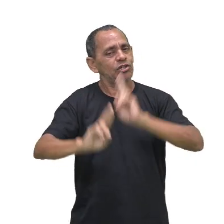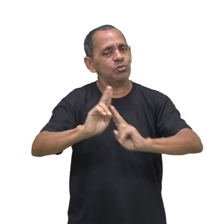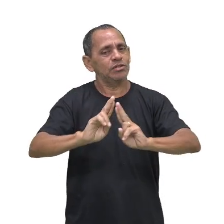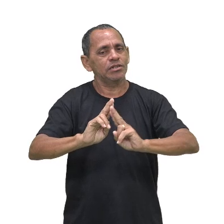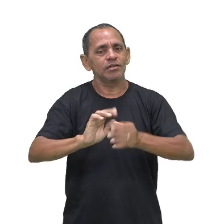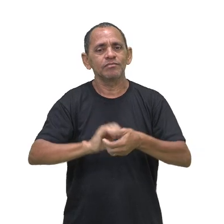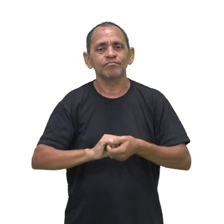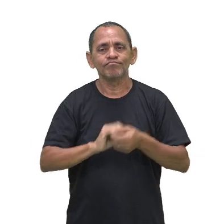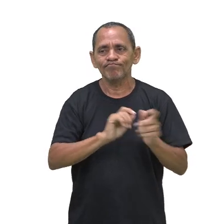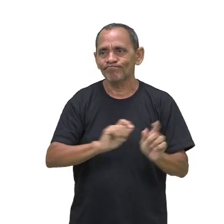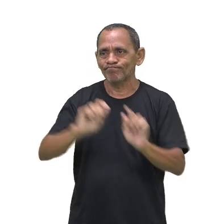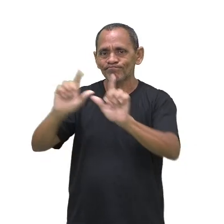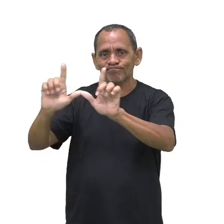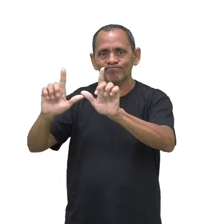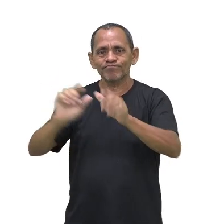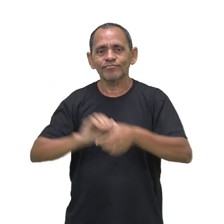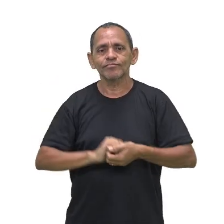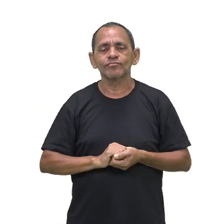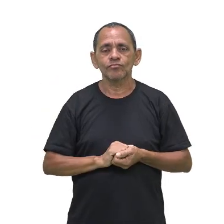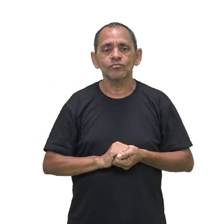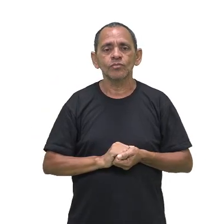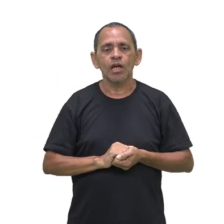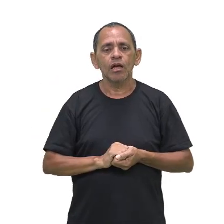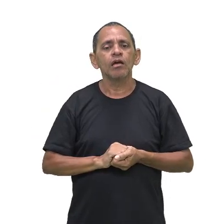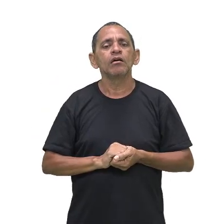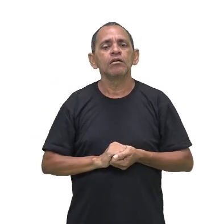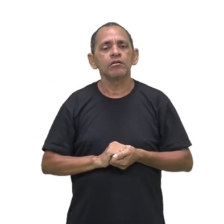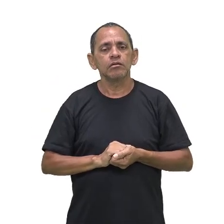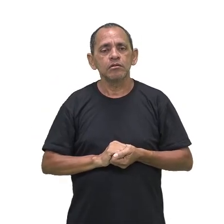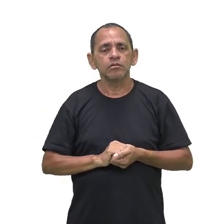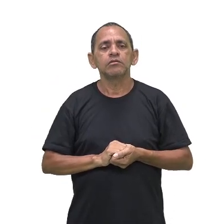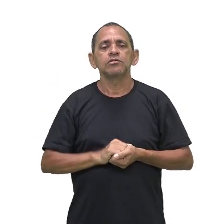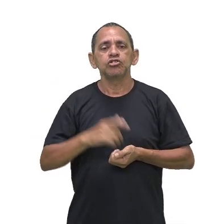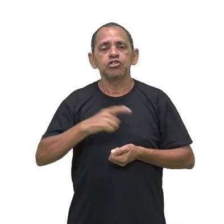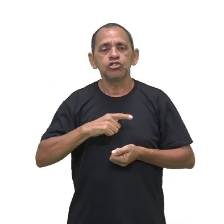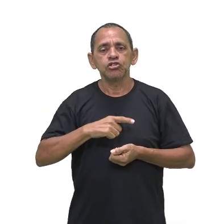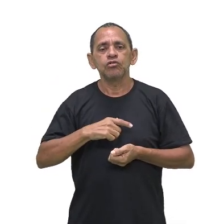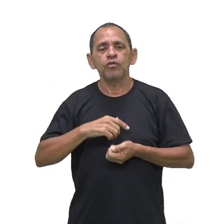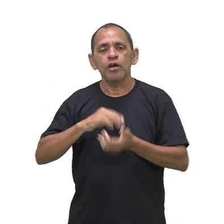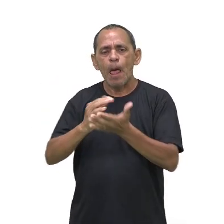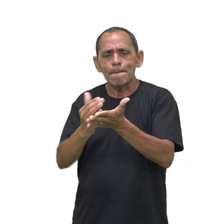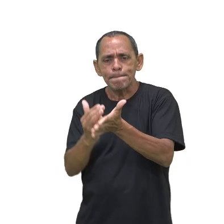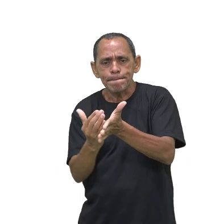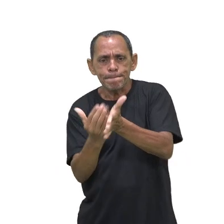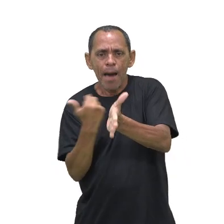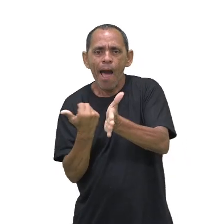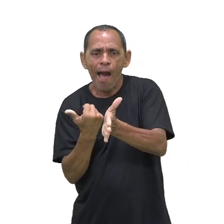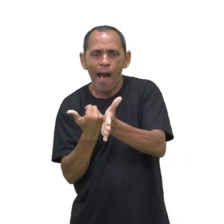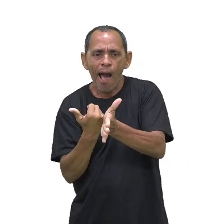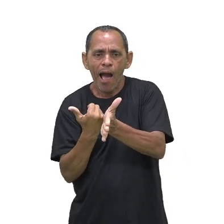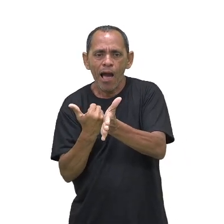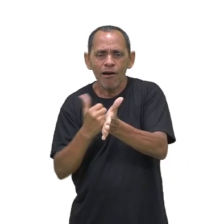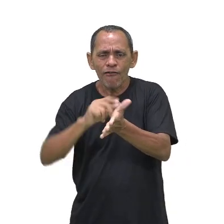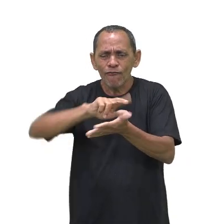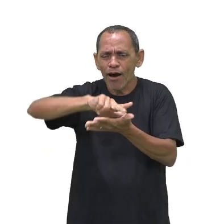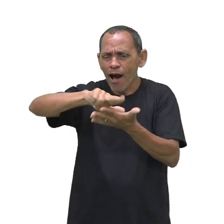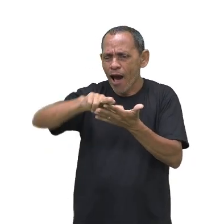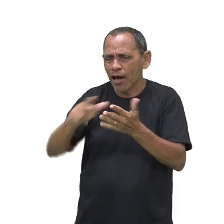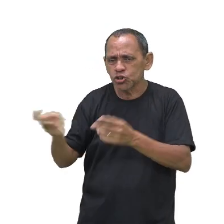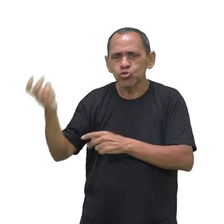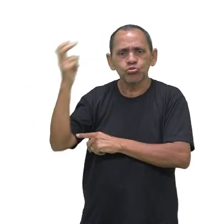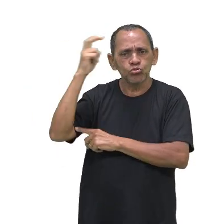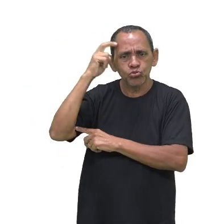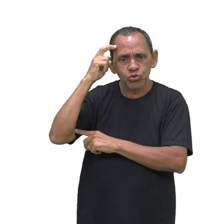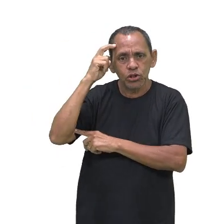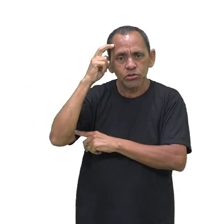vocês a nossa cartela que diz. Eles extinguiram inúmeras culturas. Nós, mais uma vez, somos um exemplo